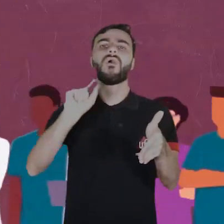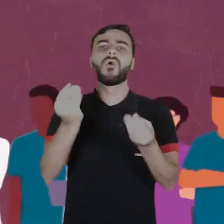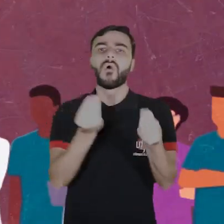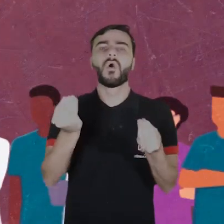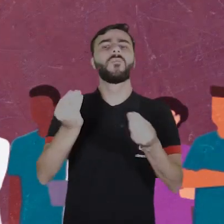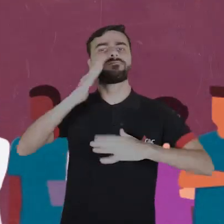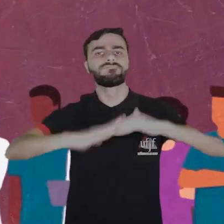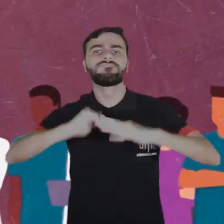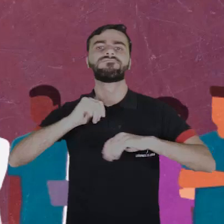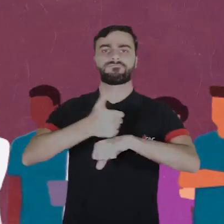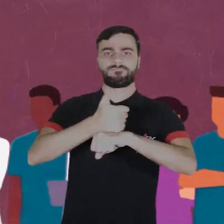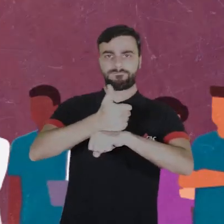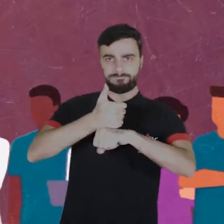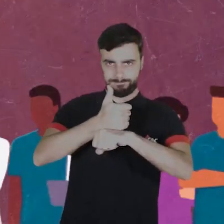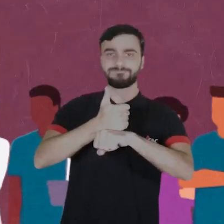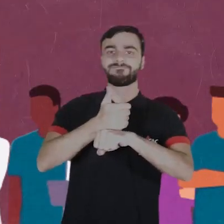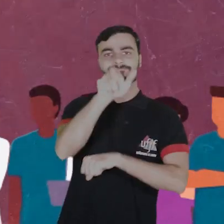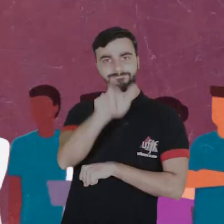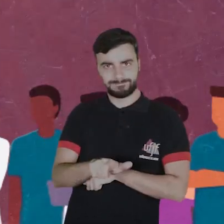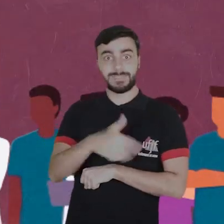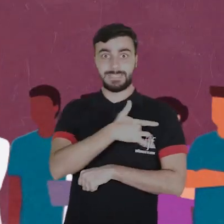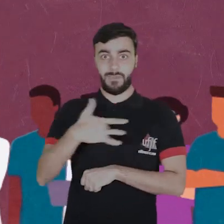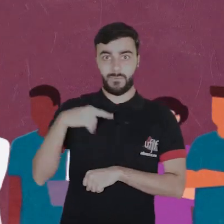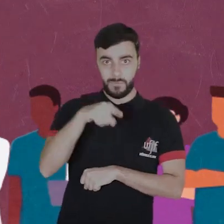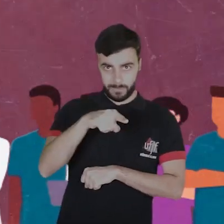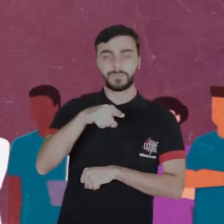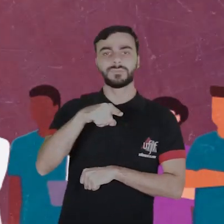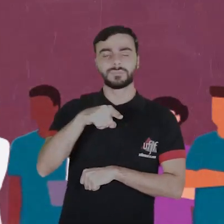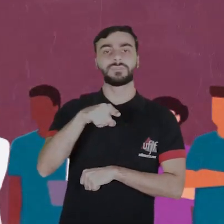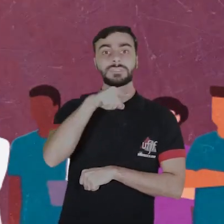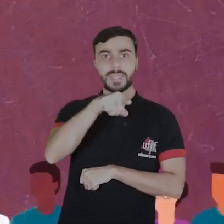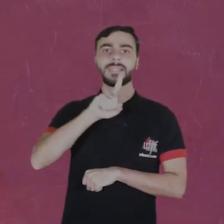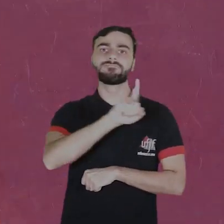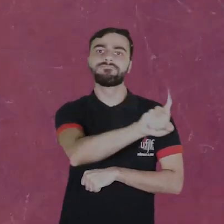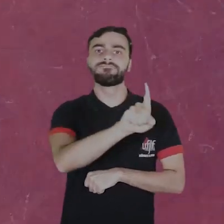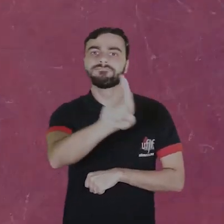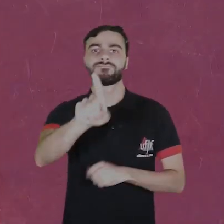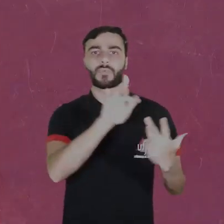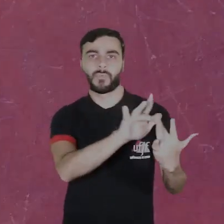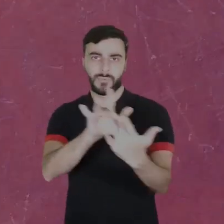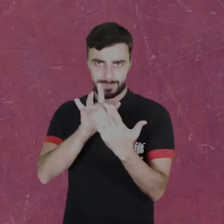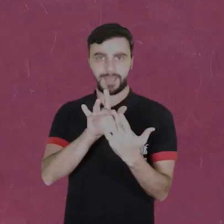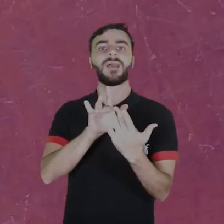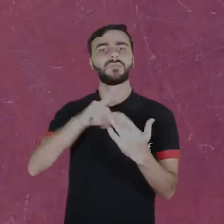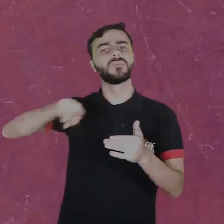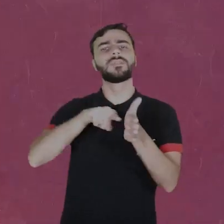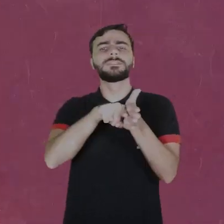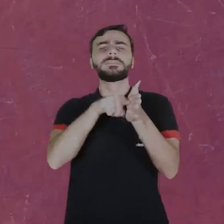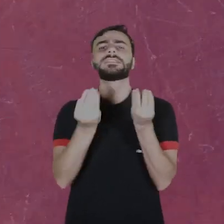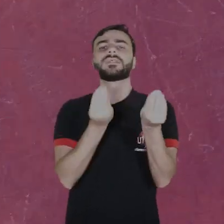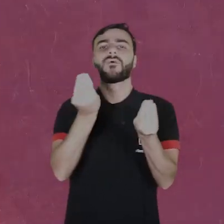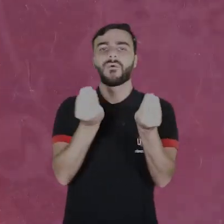qualificação do profissional de saúde que é o que faz o primeiro contato. Então a gente faz uma pesquisa